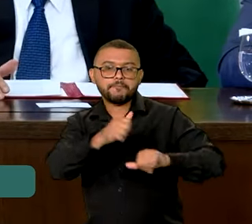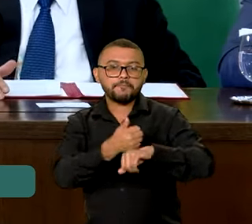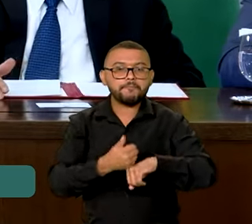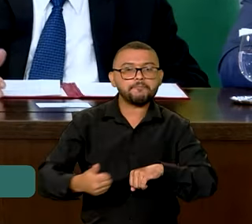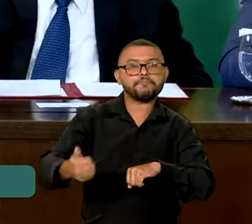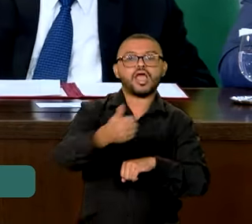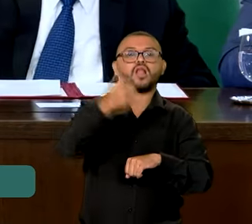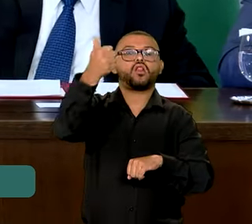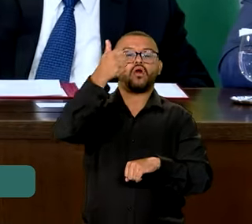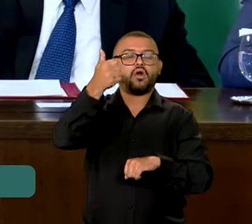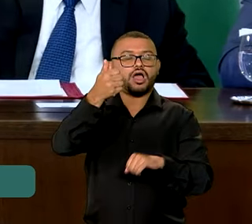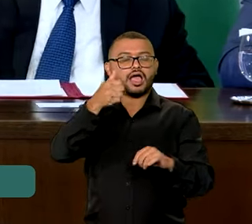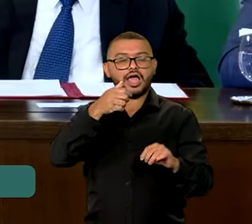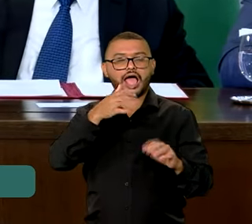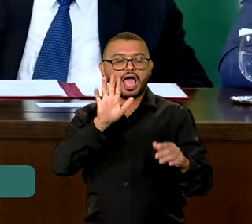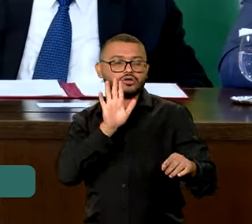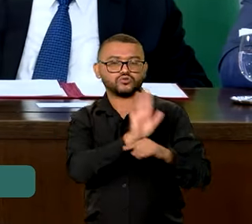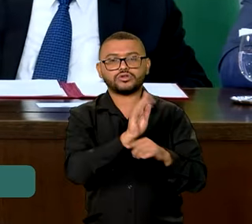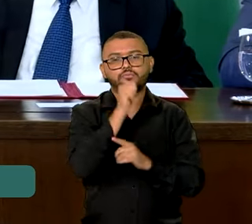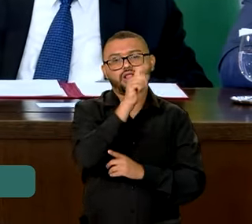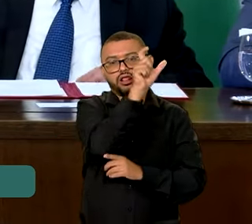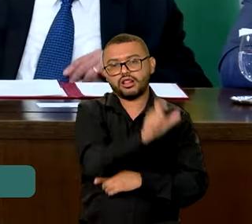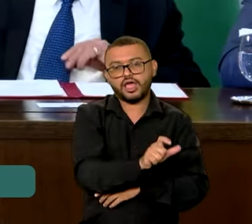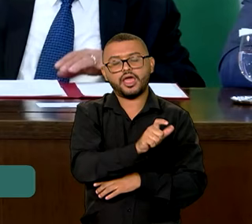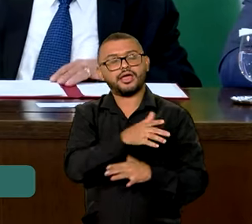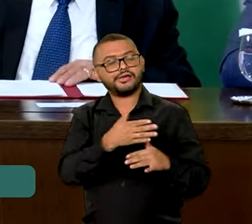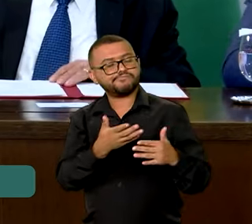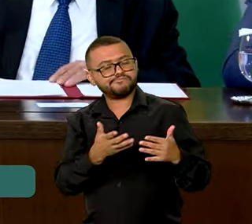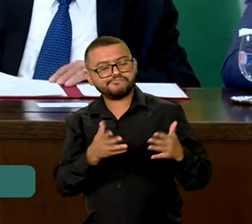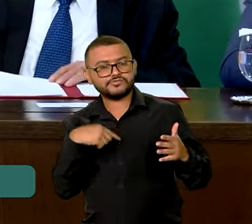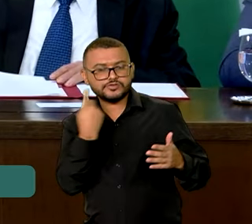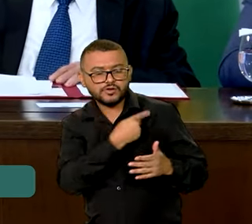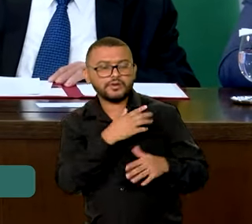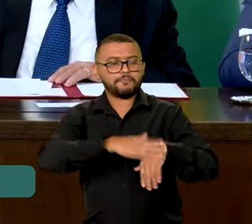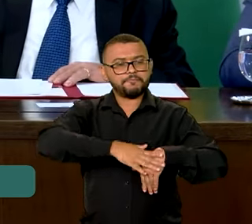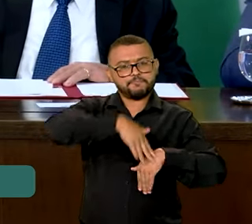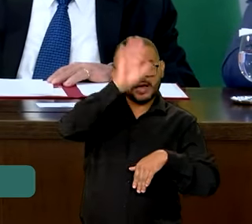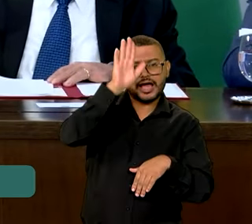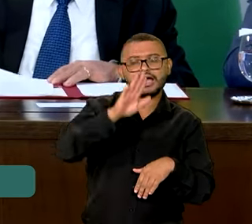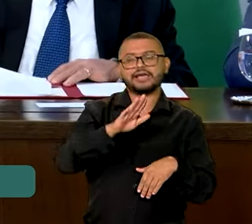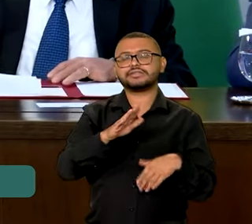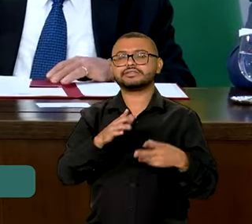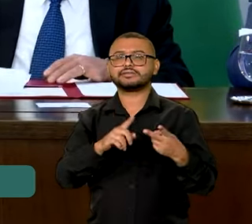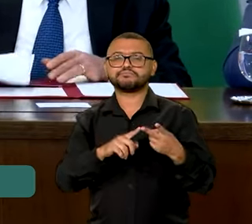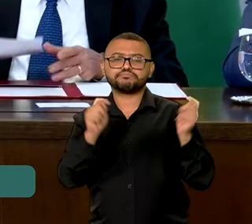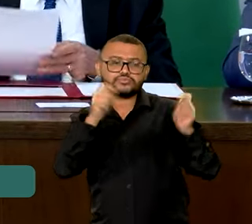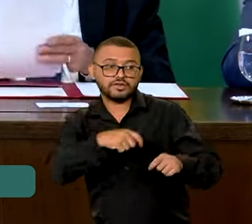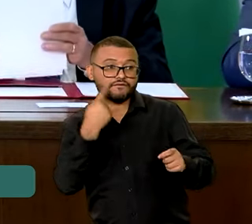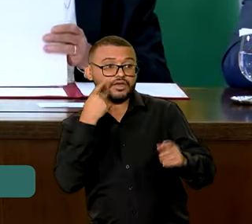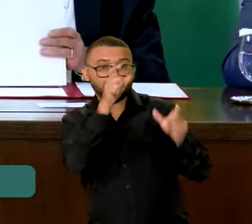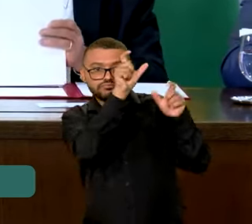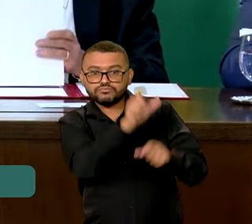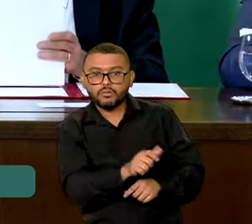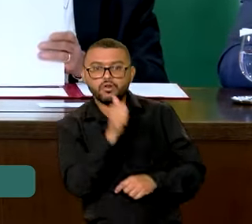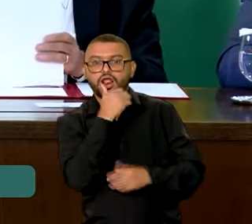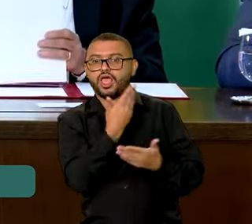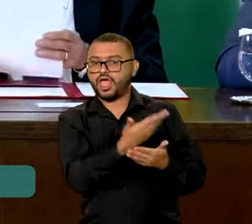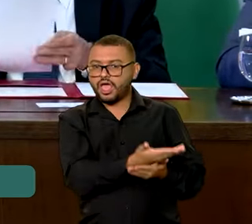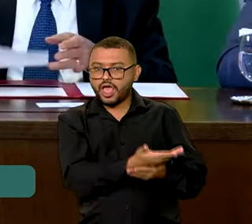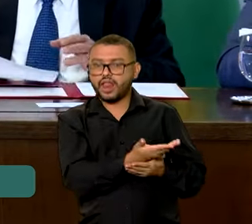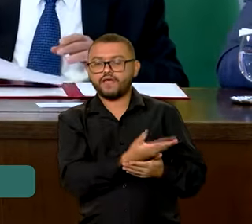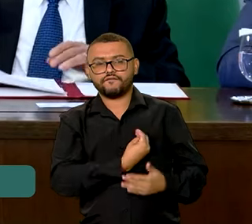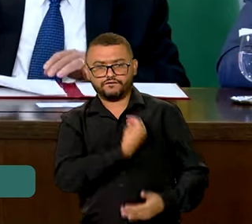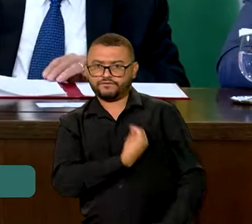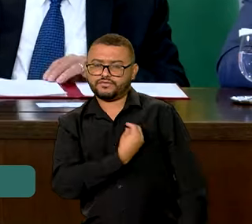e dar condições para que a gente possa cada vez mais poder olhar para as mulheres nas suas